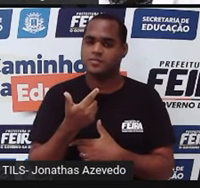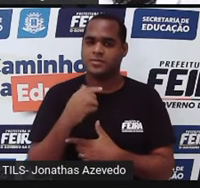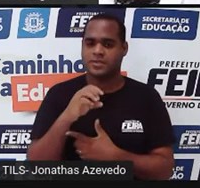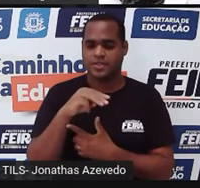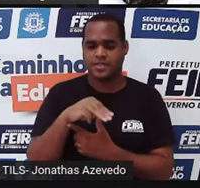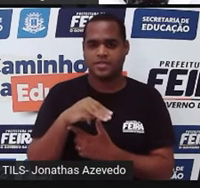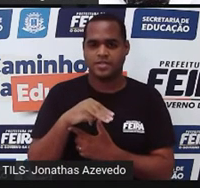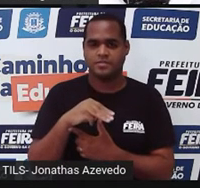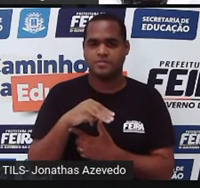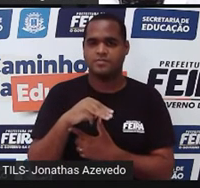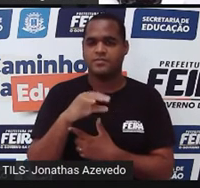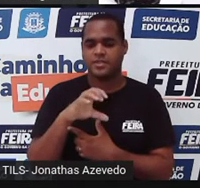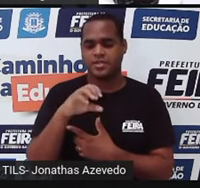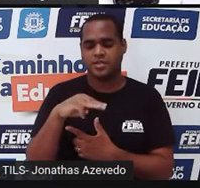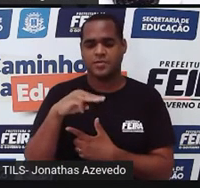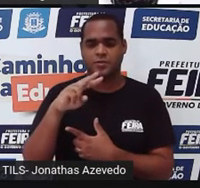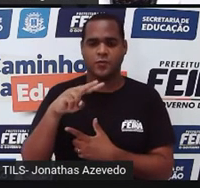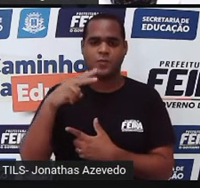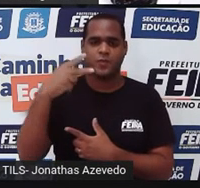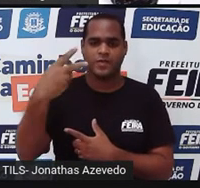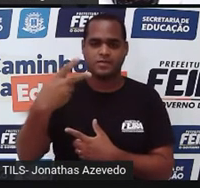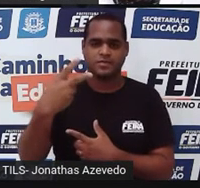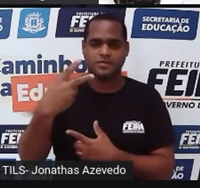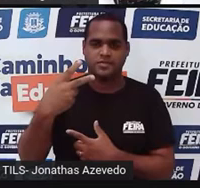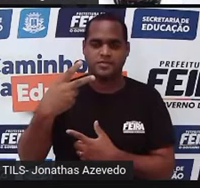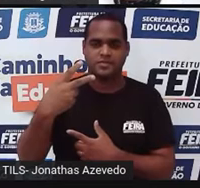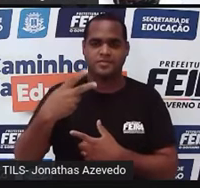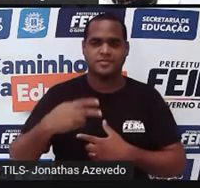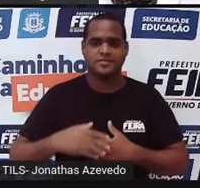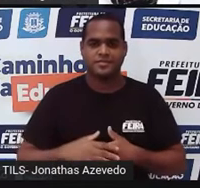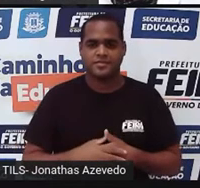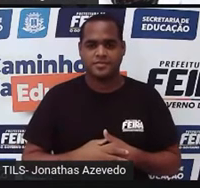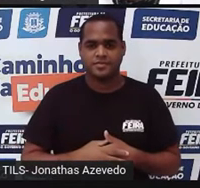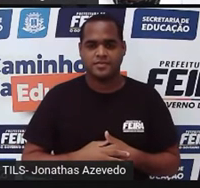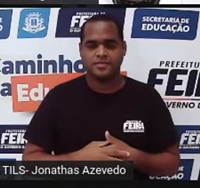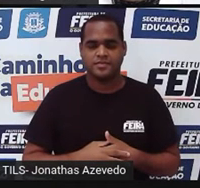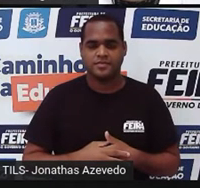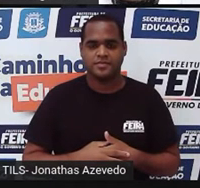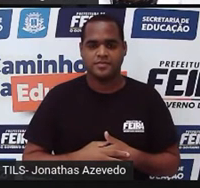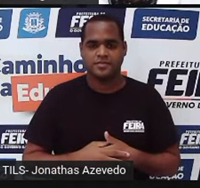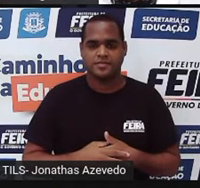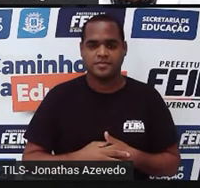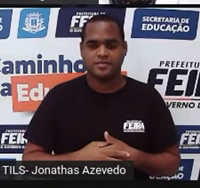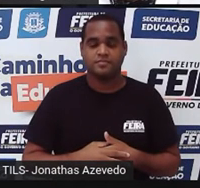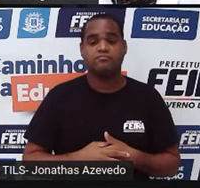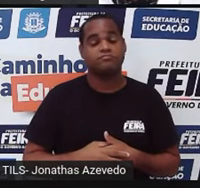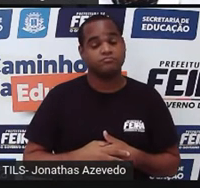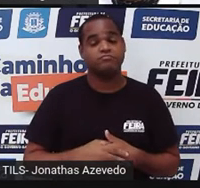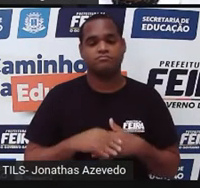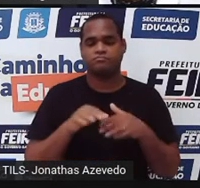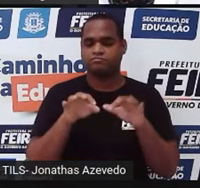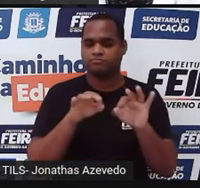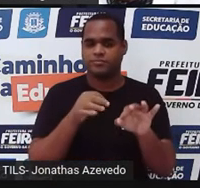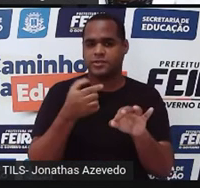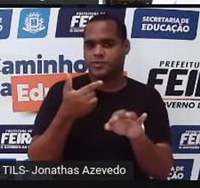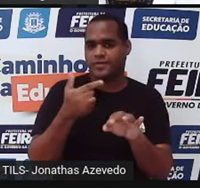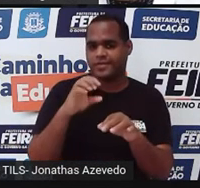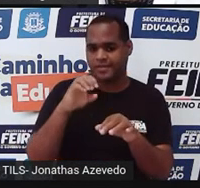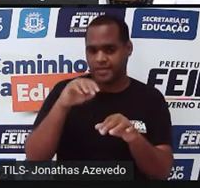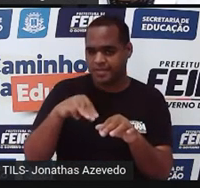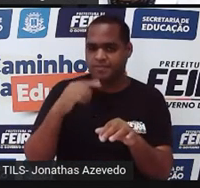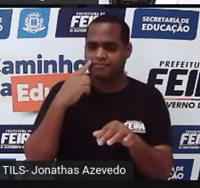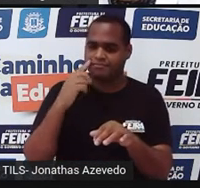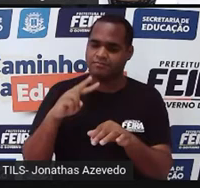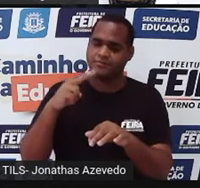Centímetro vezes centímetro. Centímetro quadrado. E aí, gente tem esses doze centímetros